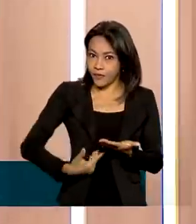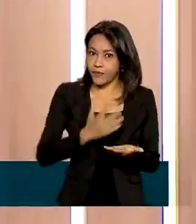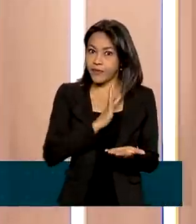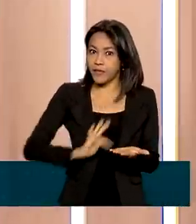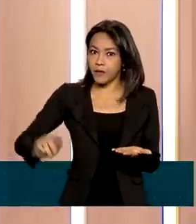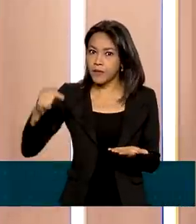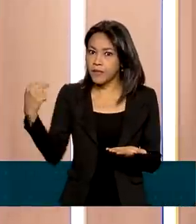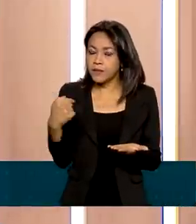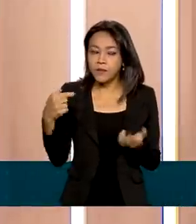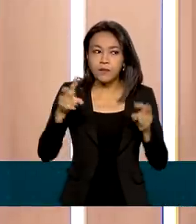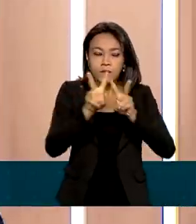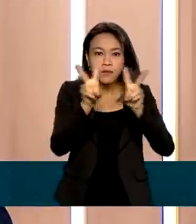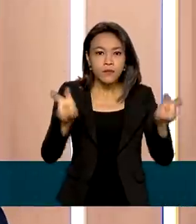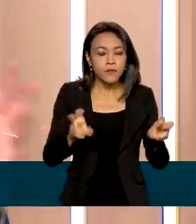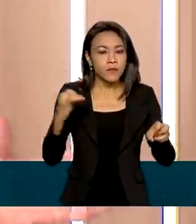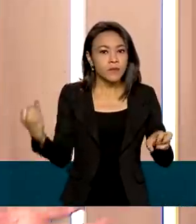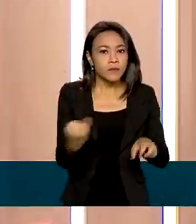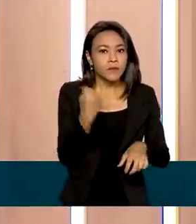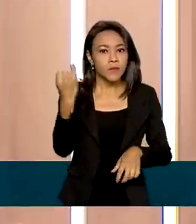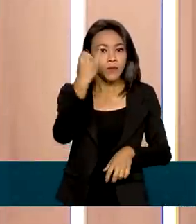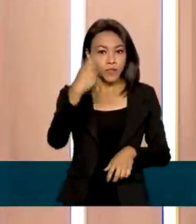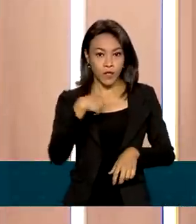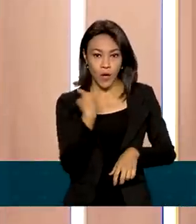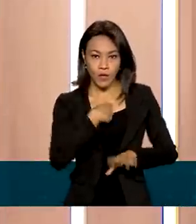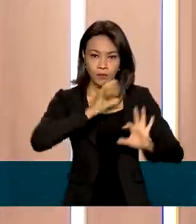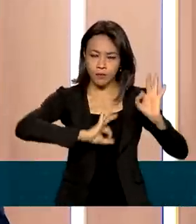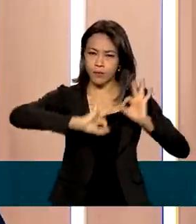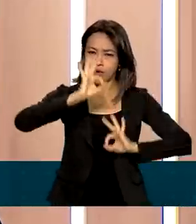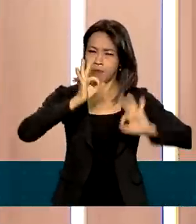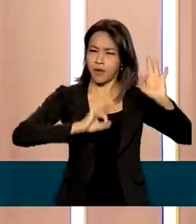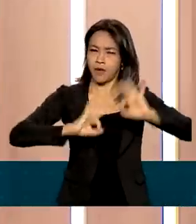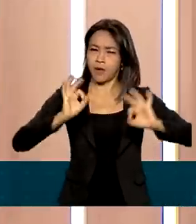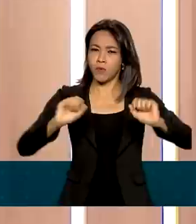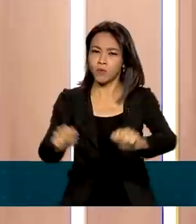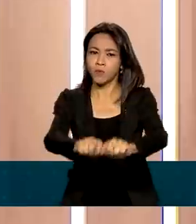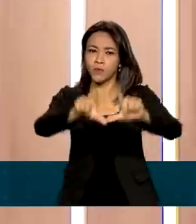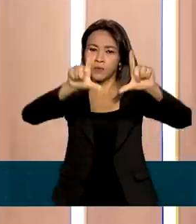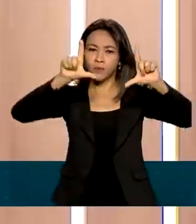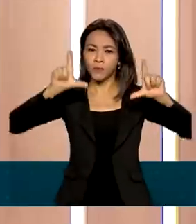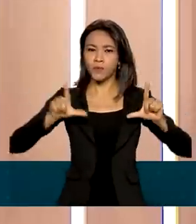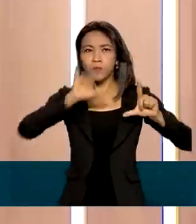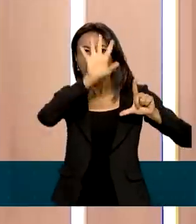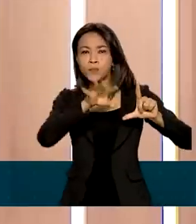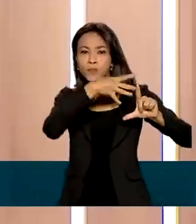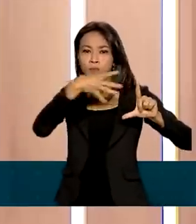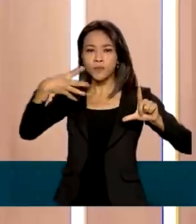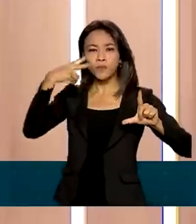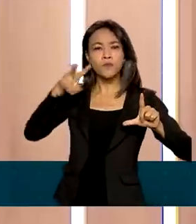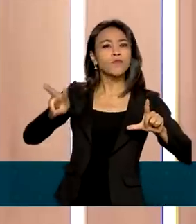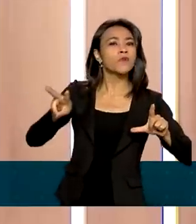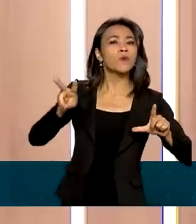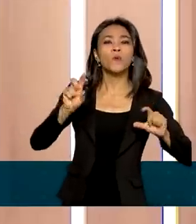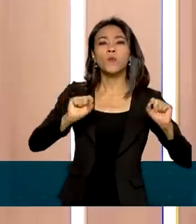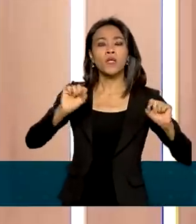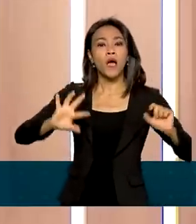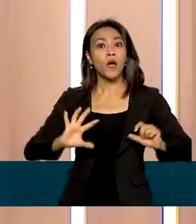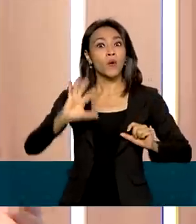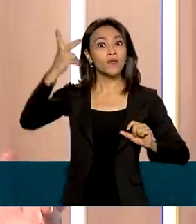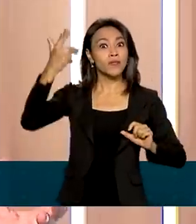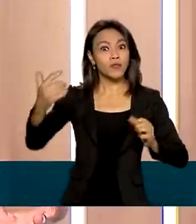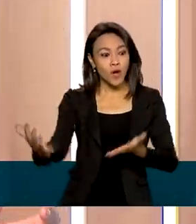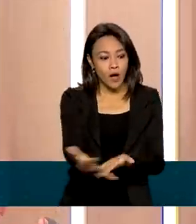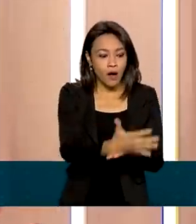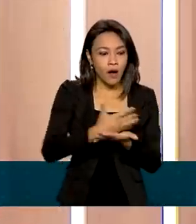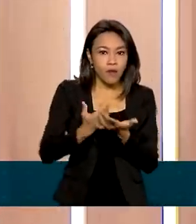um tema tão importante, a nossa equipe preparou uma tabela para você, telespectador, poder observar o que está acontecendo com a arrecadação